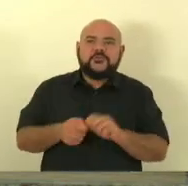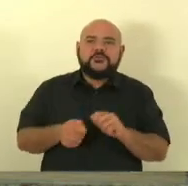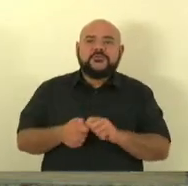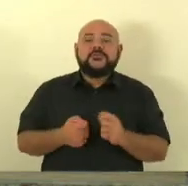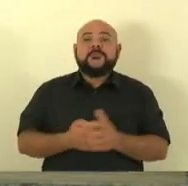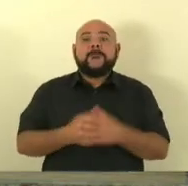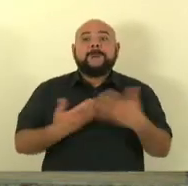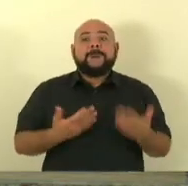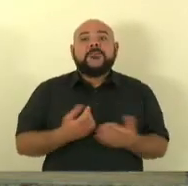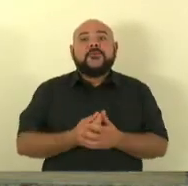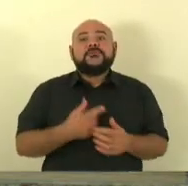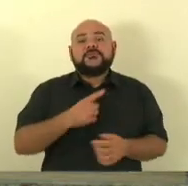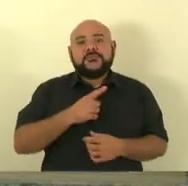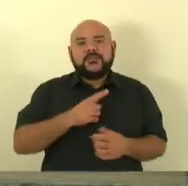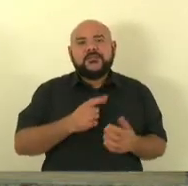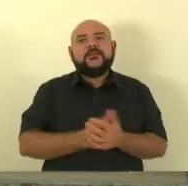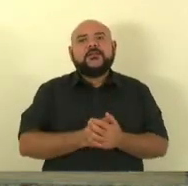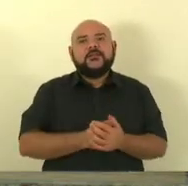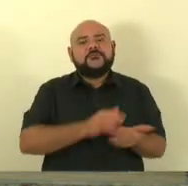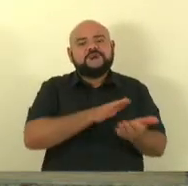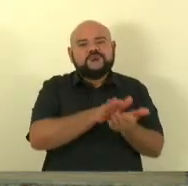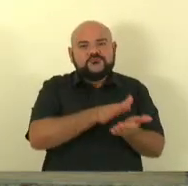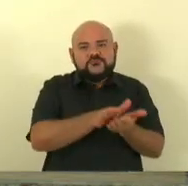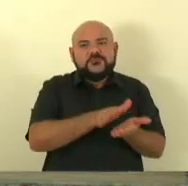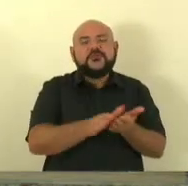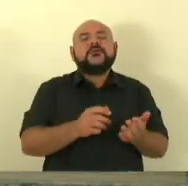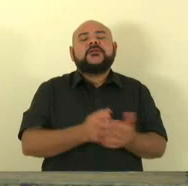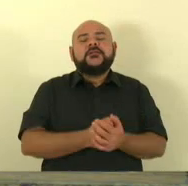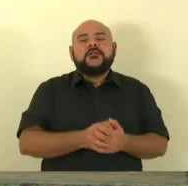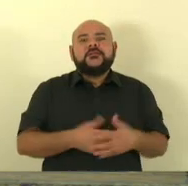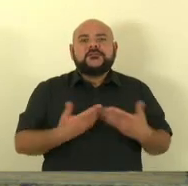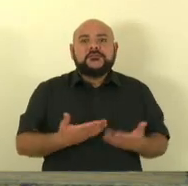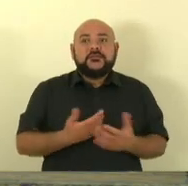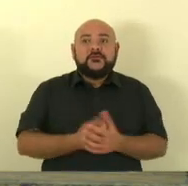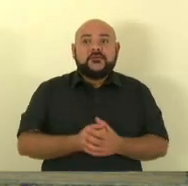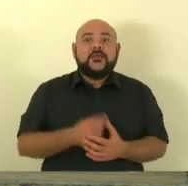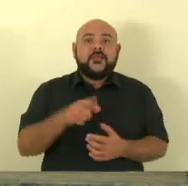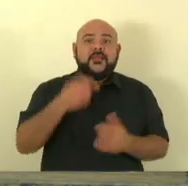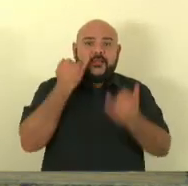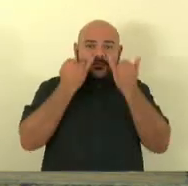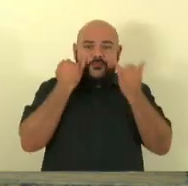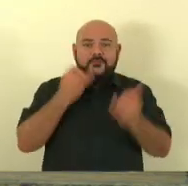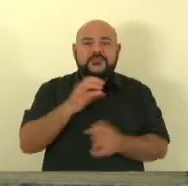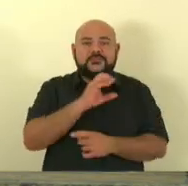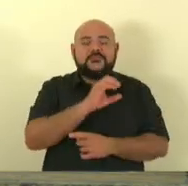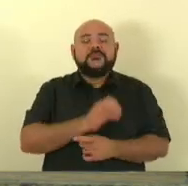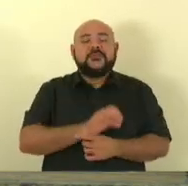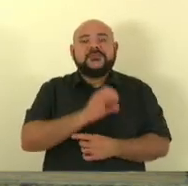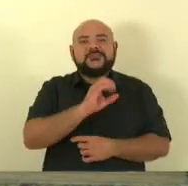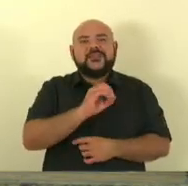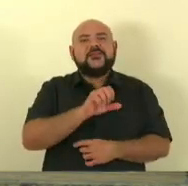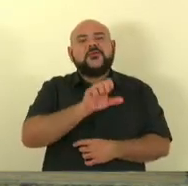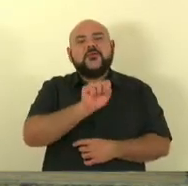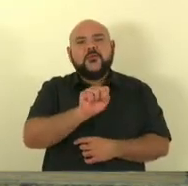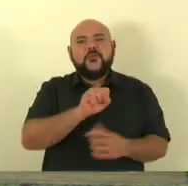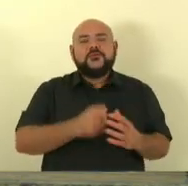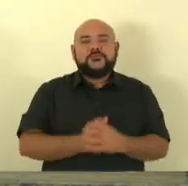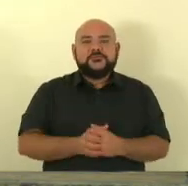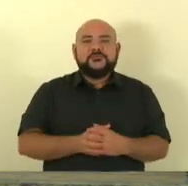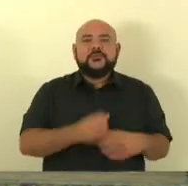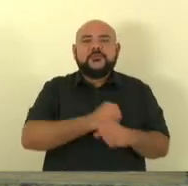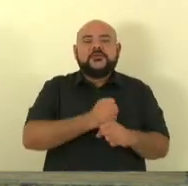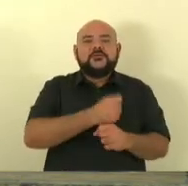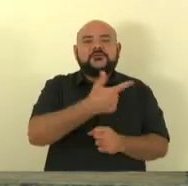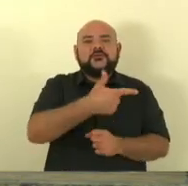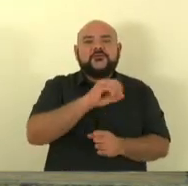álice digital do dia 28 de 2 de 2023. Mensagem de veto nº 08, 2023, publicado no álice digital